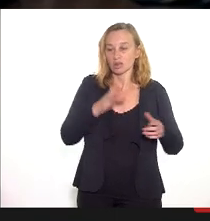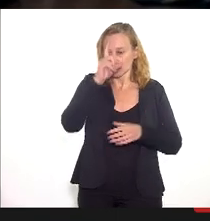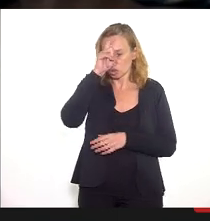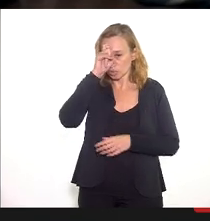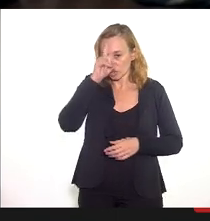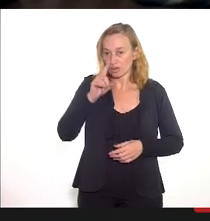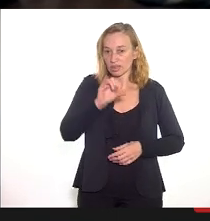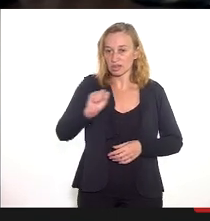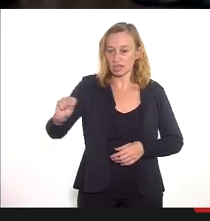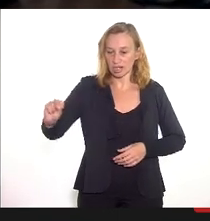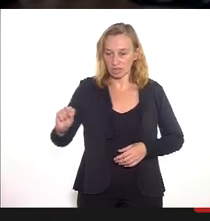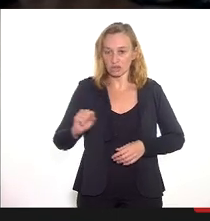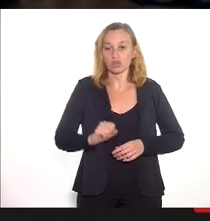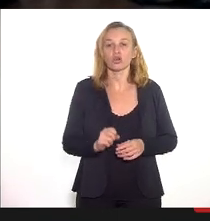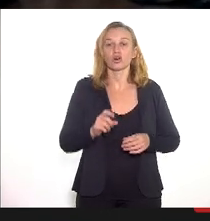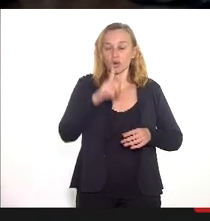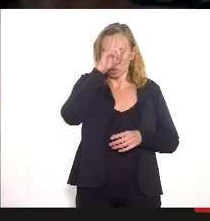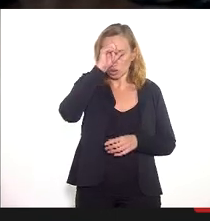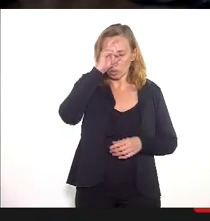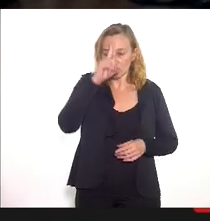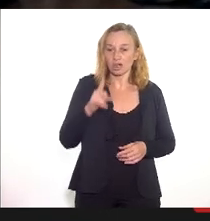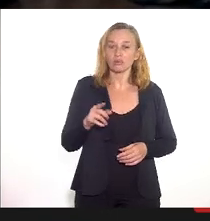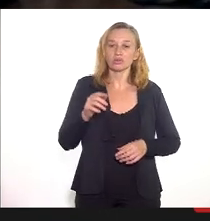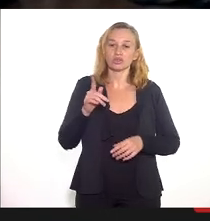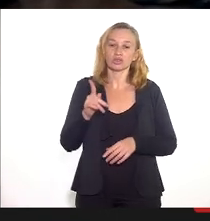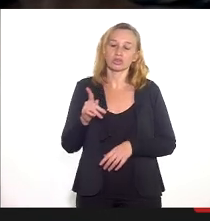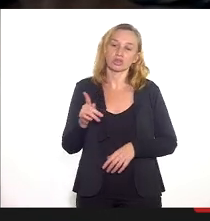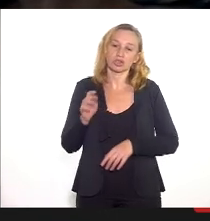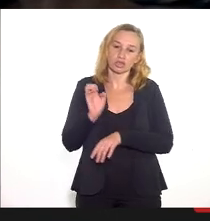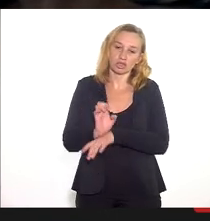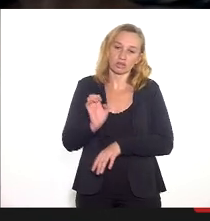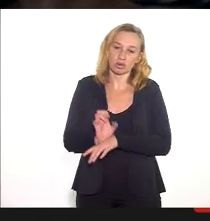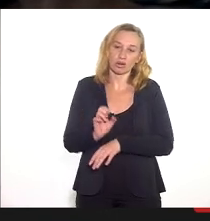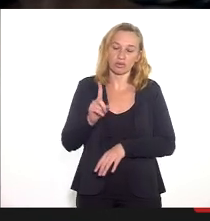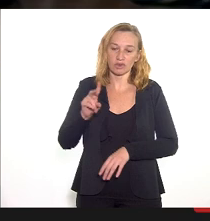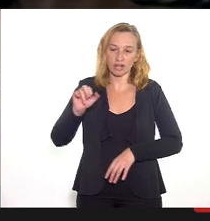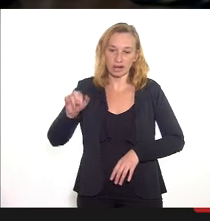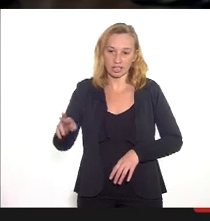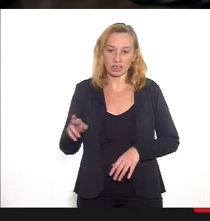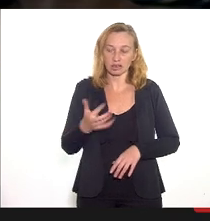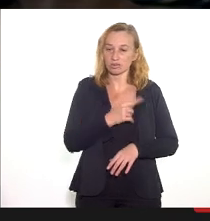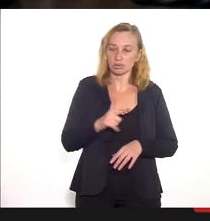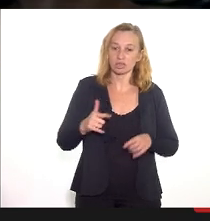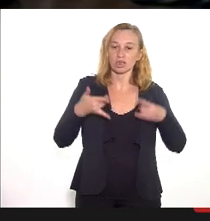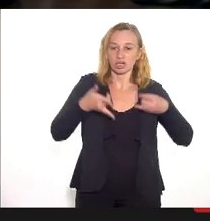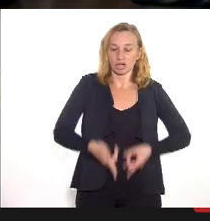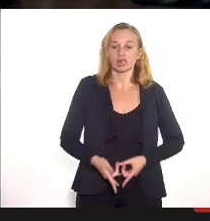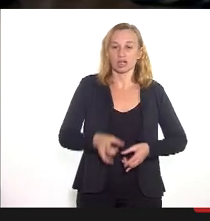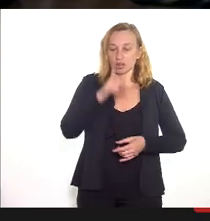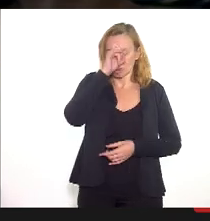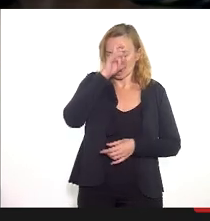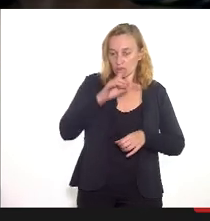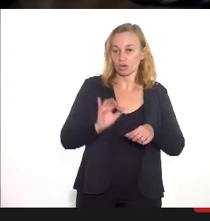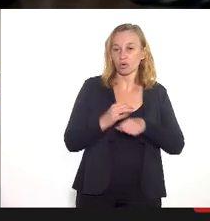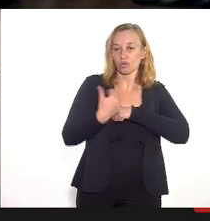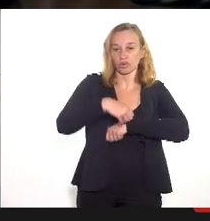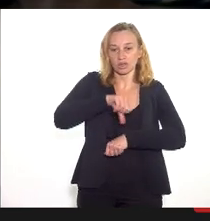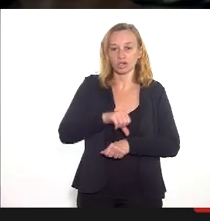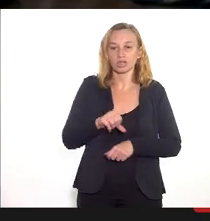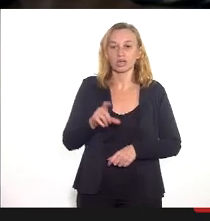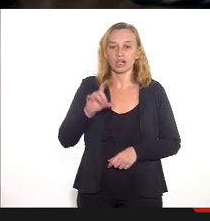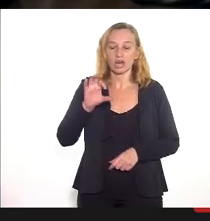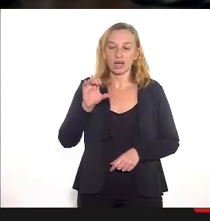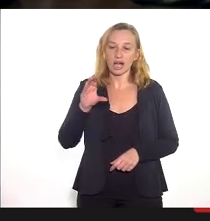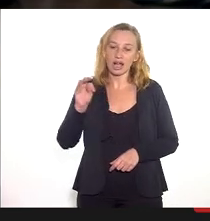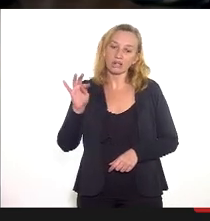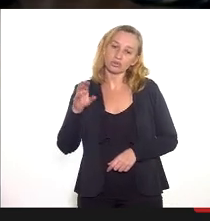da SES Hospital Estadual Vila Armes sem leitos de UTI COVID-19 Hospital Estadual Carlos Chaves